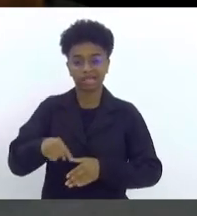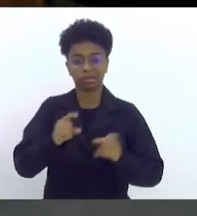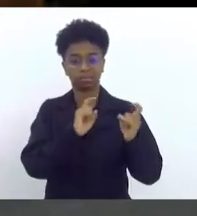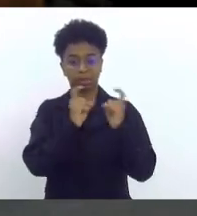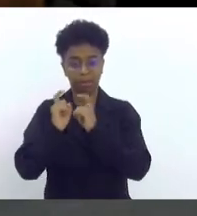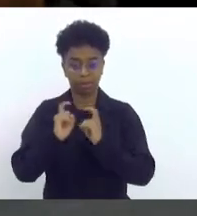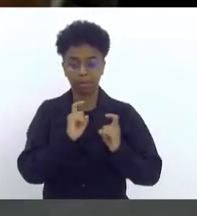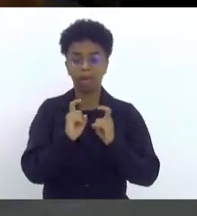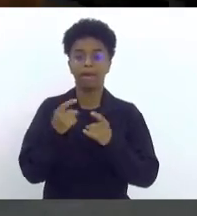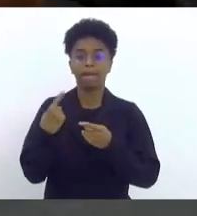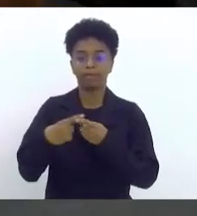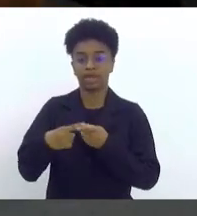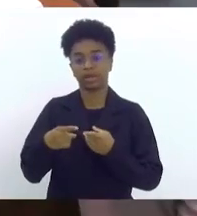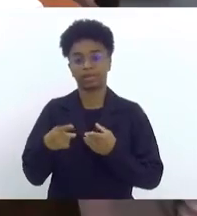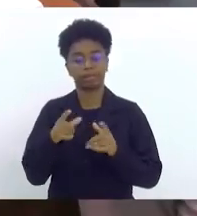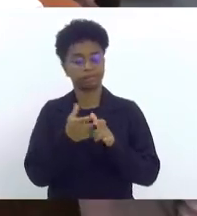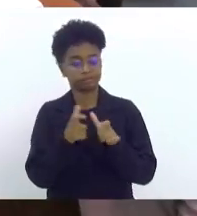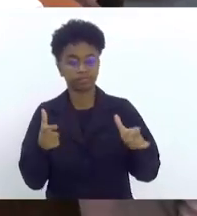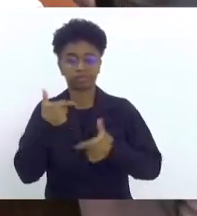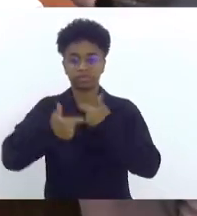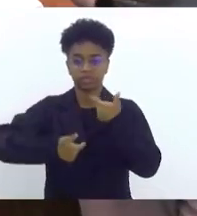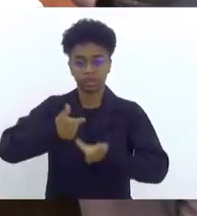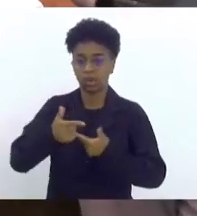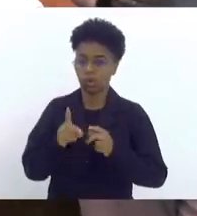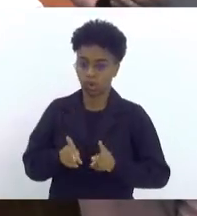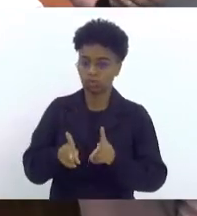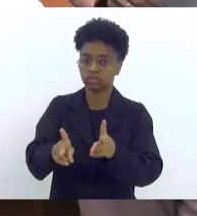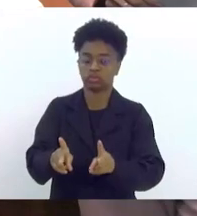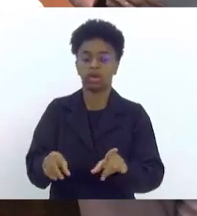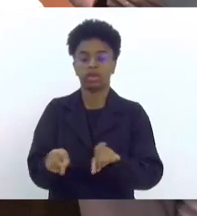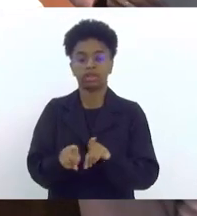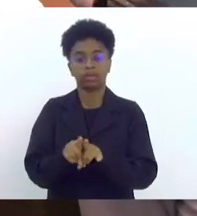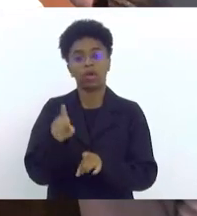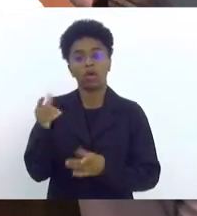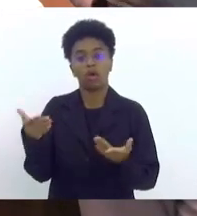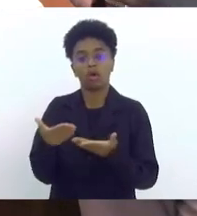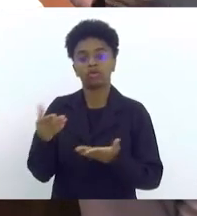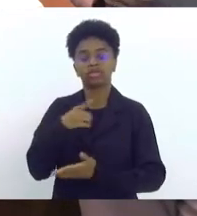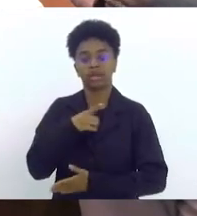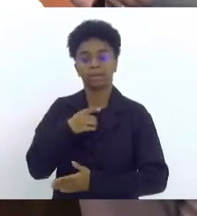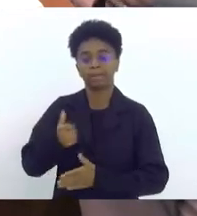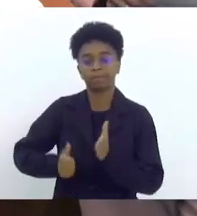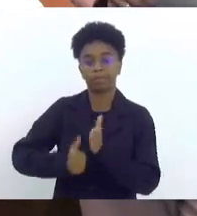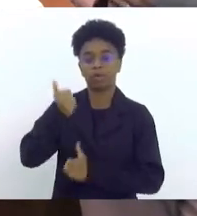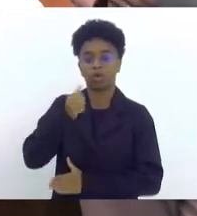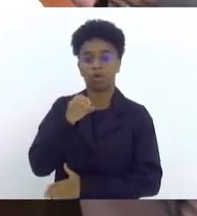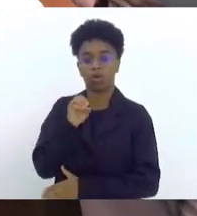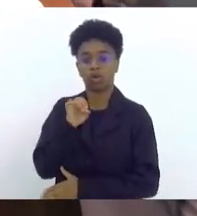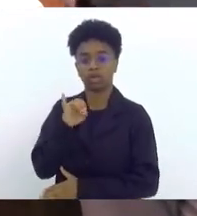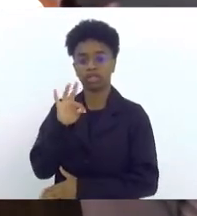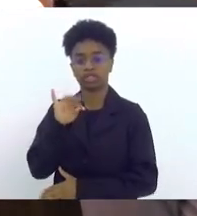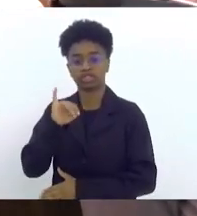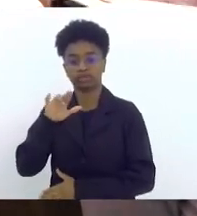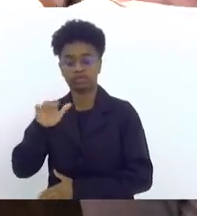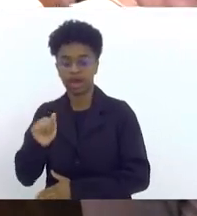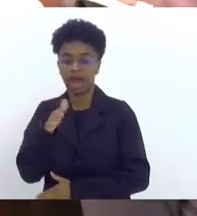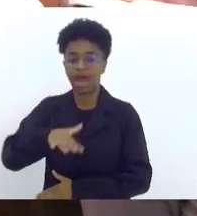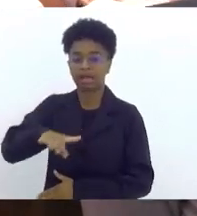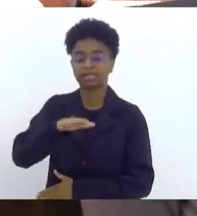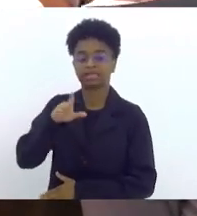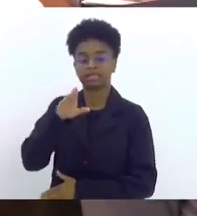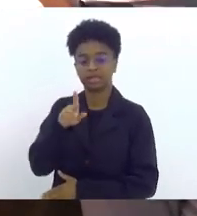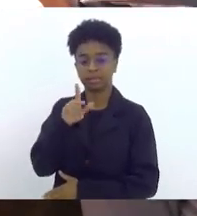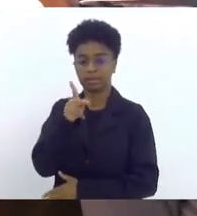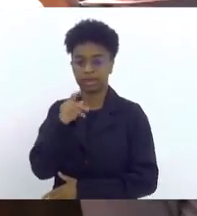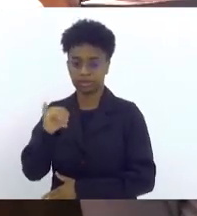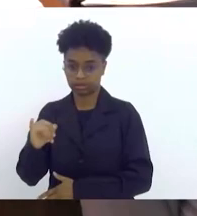colegas trabalhando nas suas bases, na própria Assembleia, hoje fizemos aqui a primeira oitiva no âmbito da CPI dos Serviços Delegados.